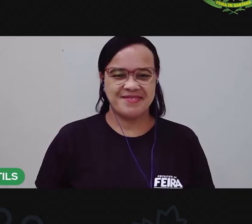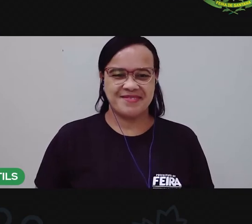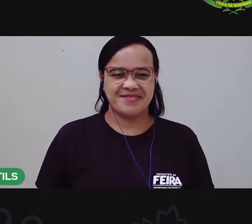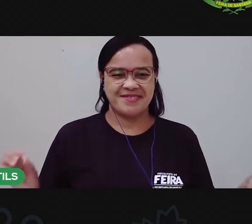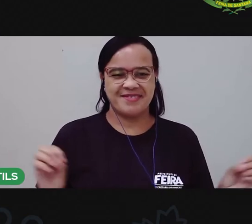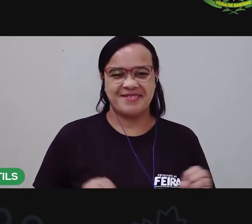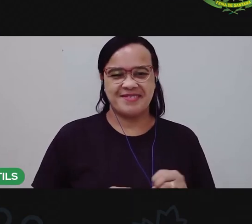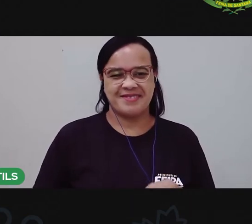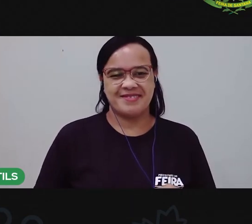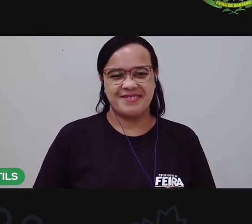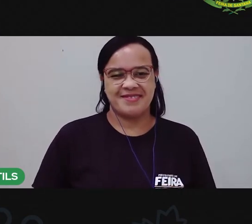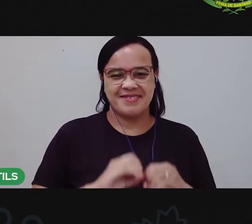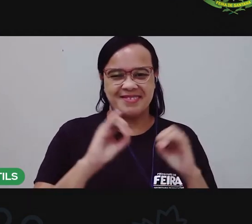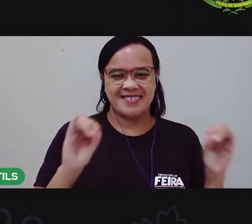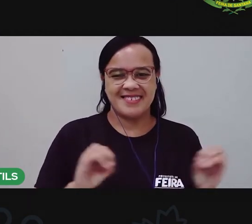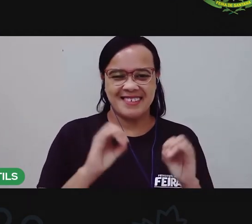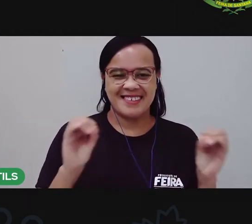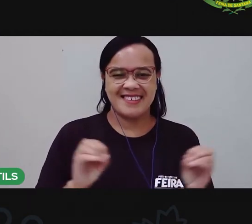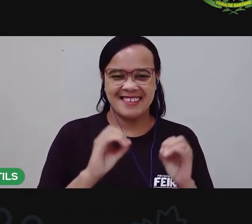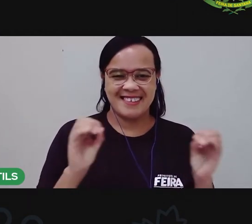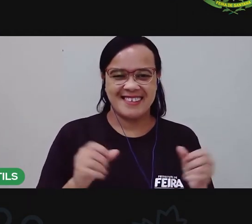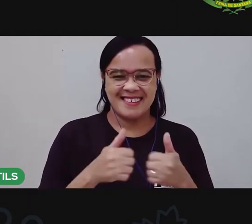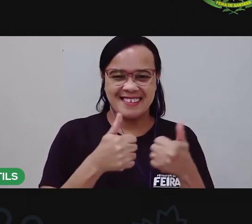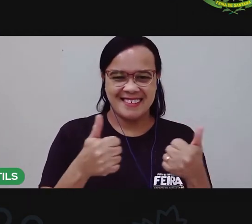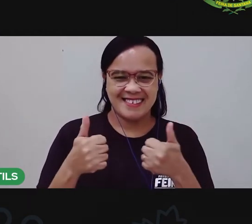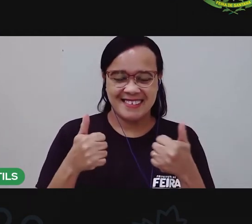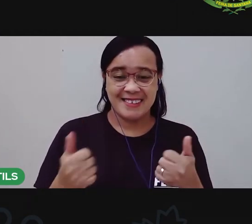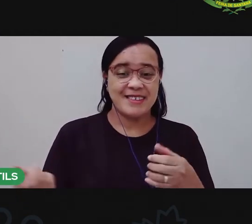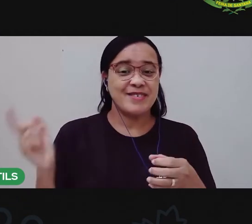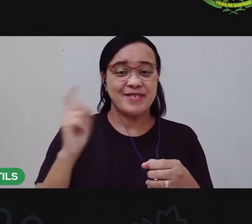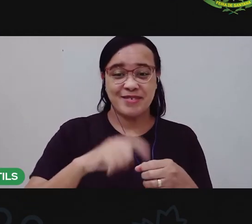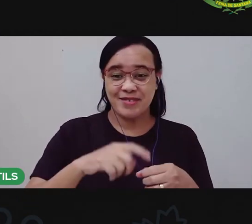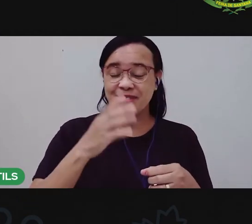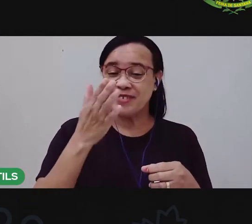E aí, crianças, estamos de volta.